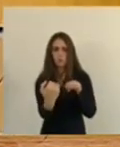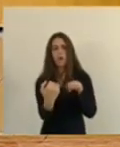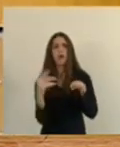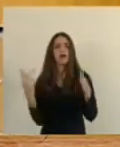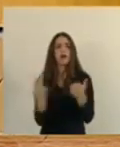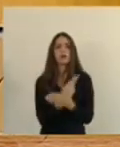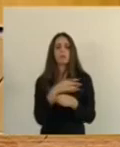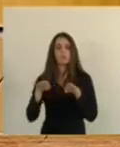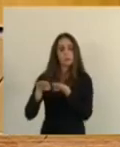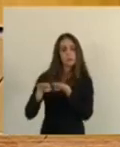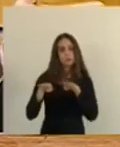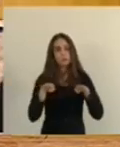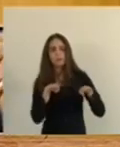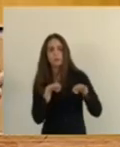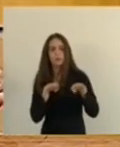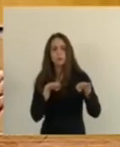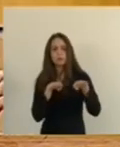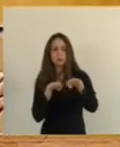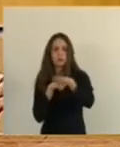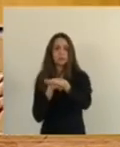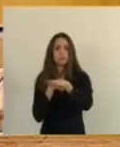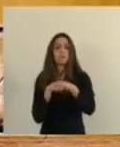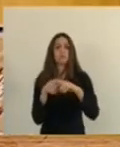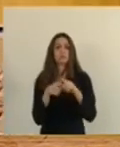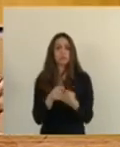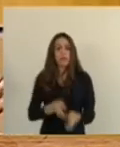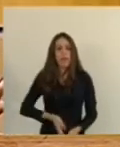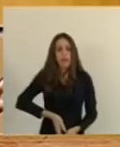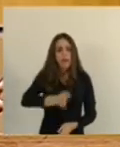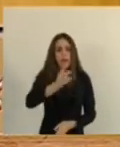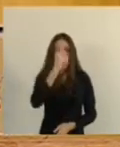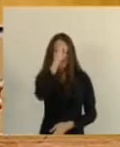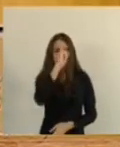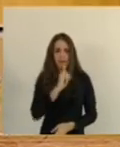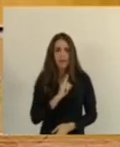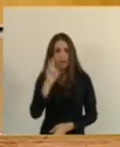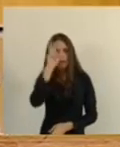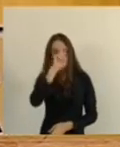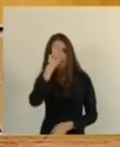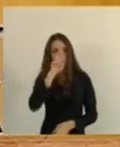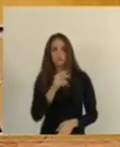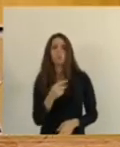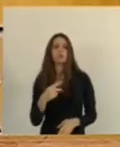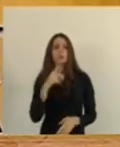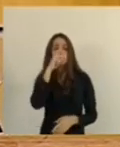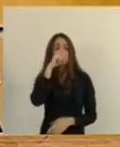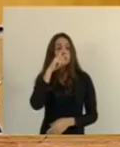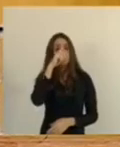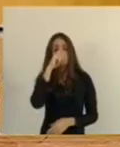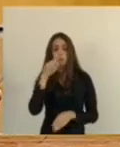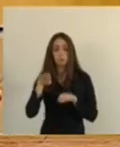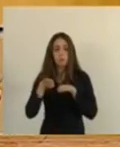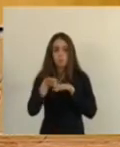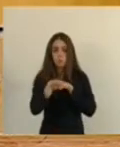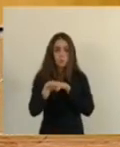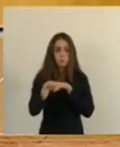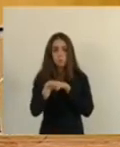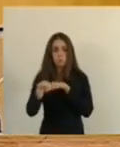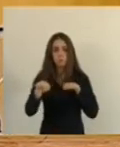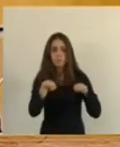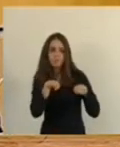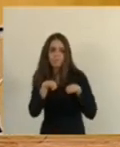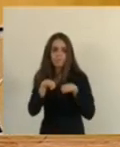hora, tendo uma linha amarela que separa esses dois, o risco é muito grande. E por conta do volume de tráfego na BR-101,